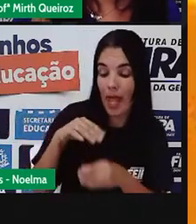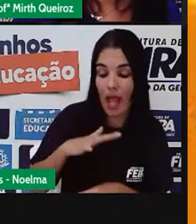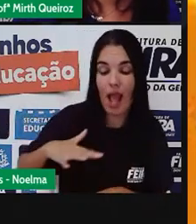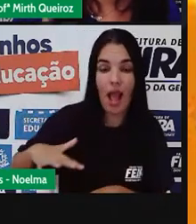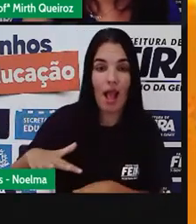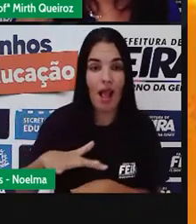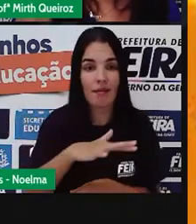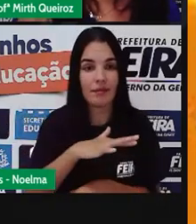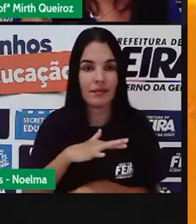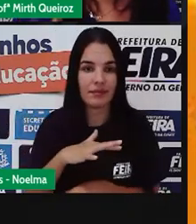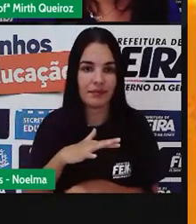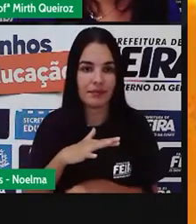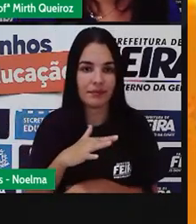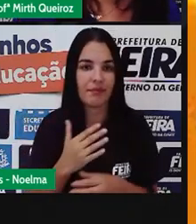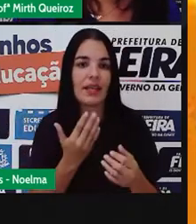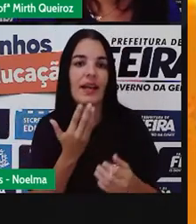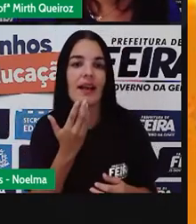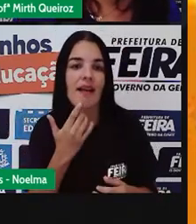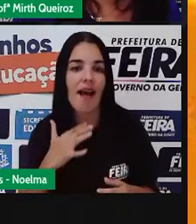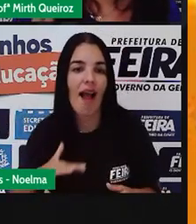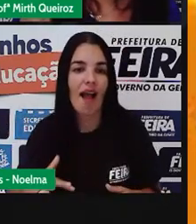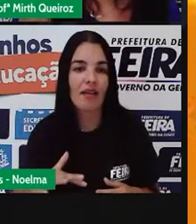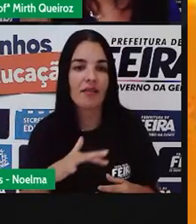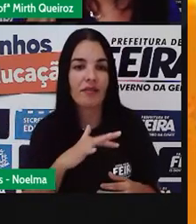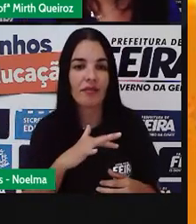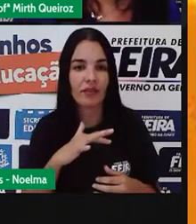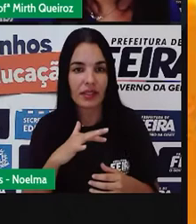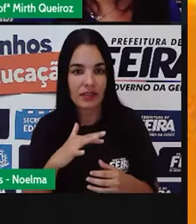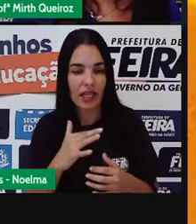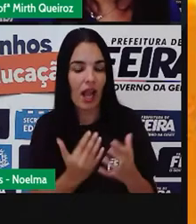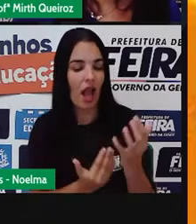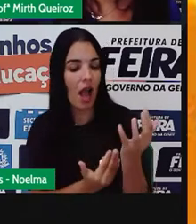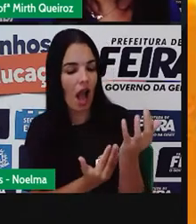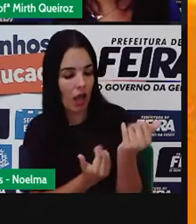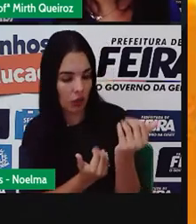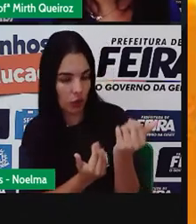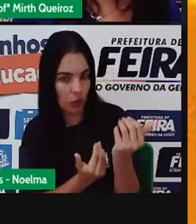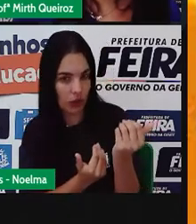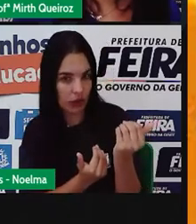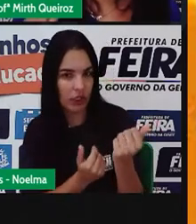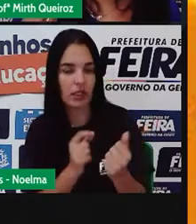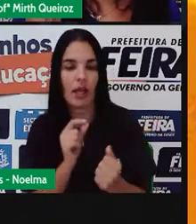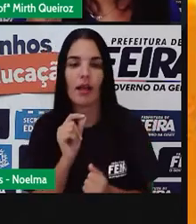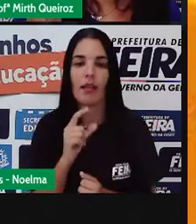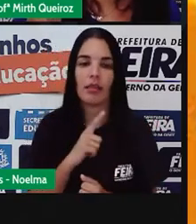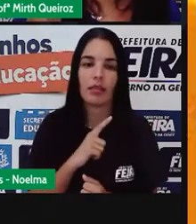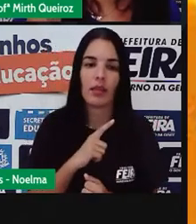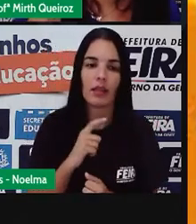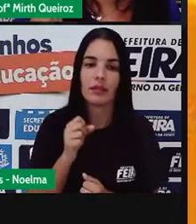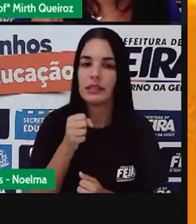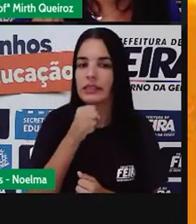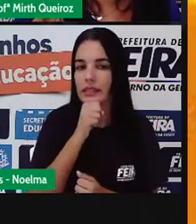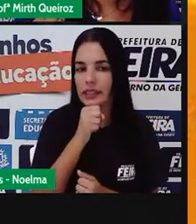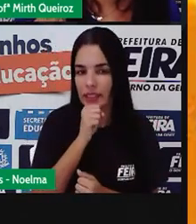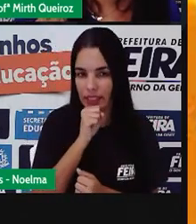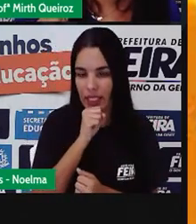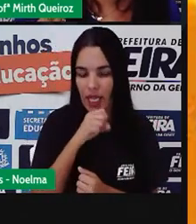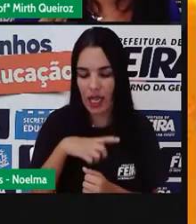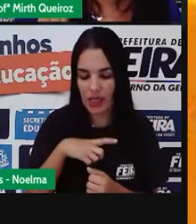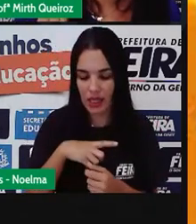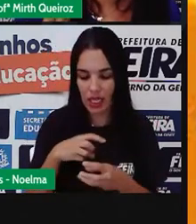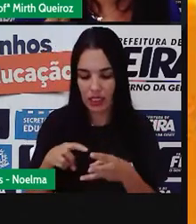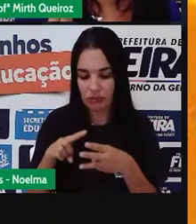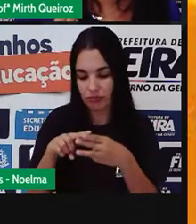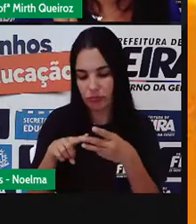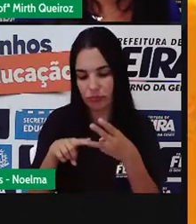a infância, a vida adulta e a velhice. E por isso que a gente chama de terceira idade, que